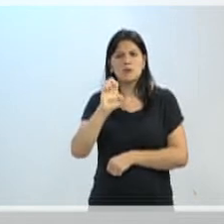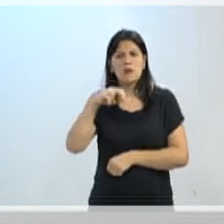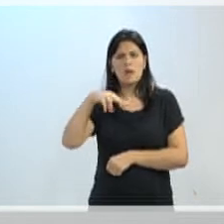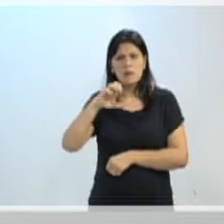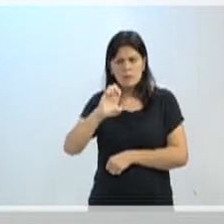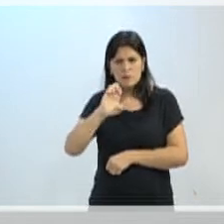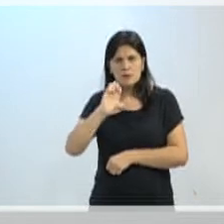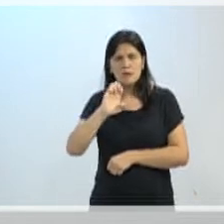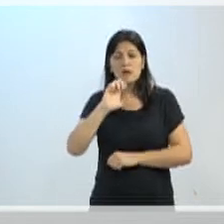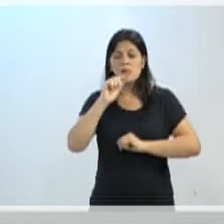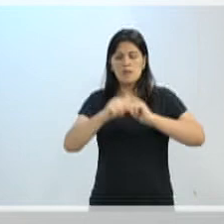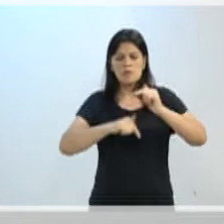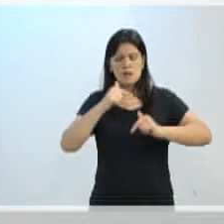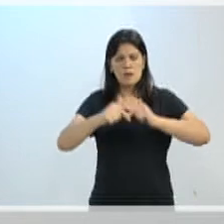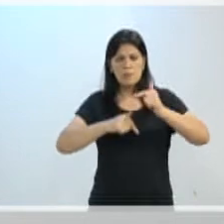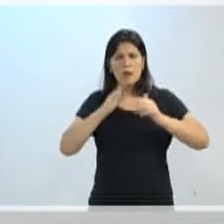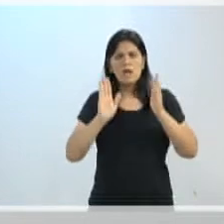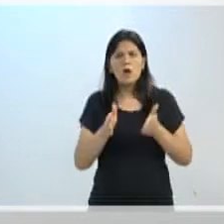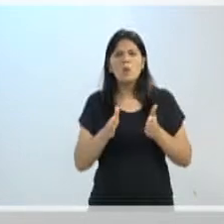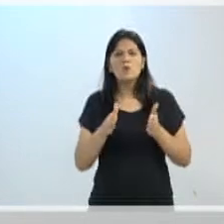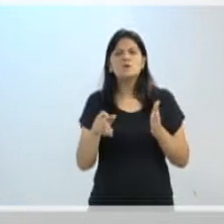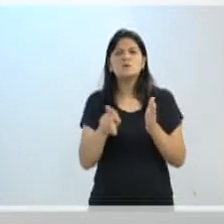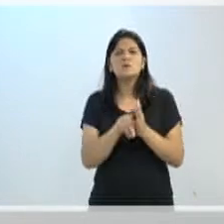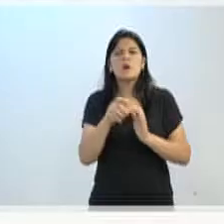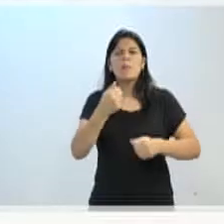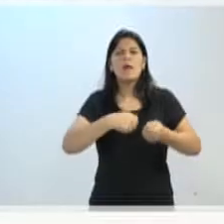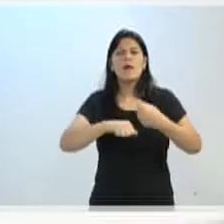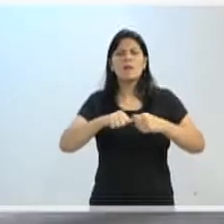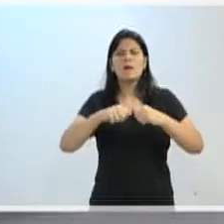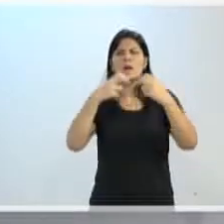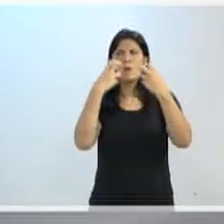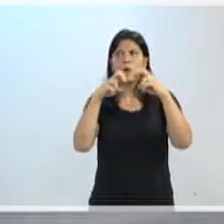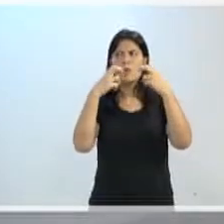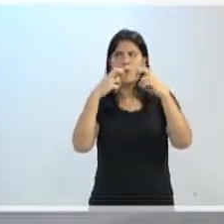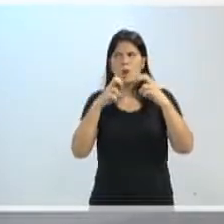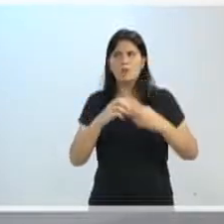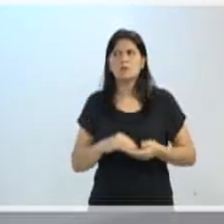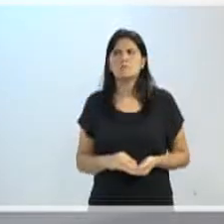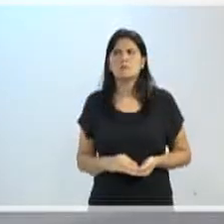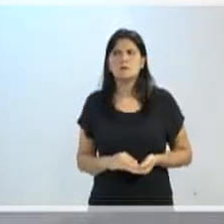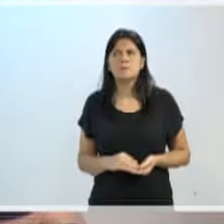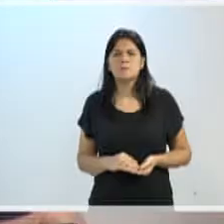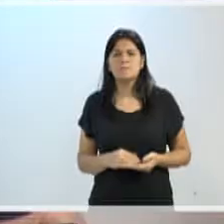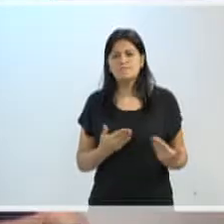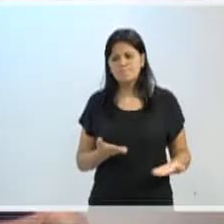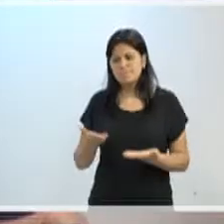regulação do transporte público. Estou à disposição do senhor, presidente.